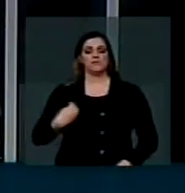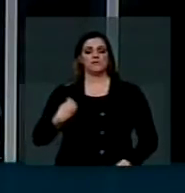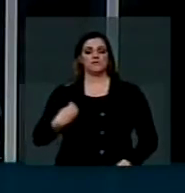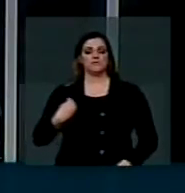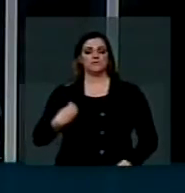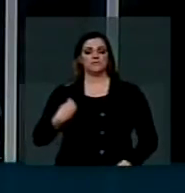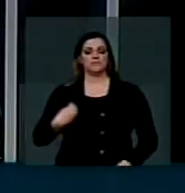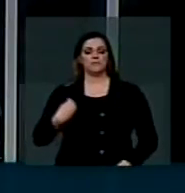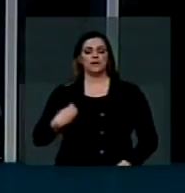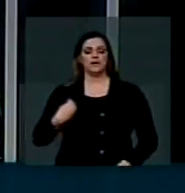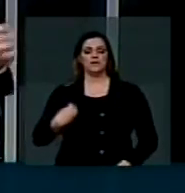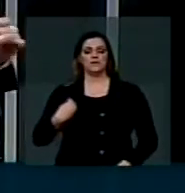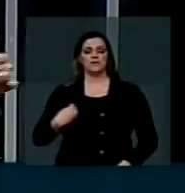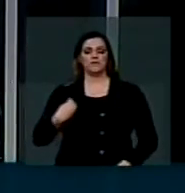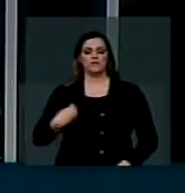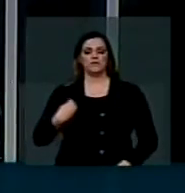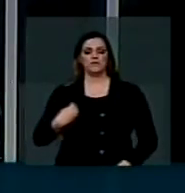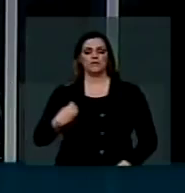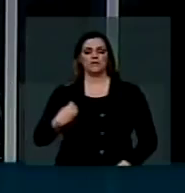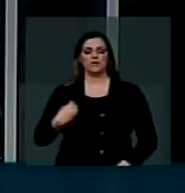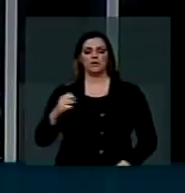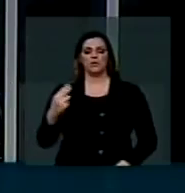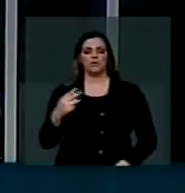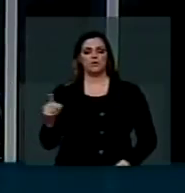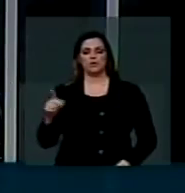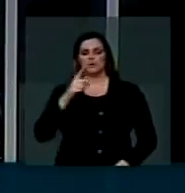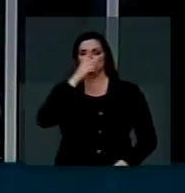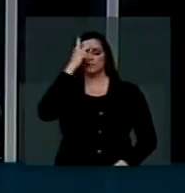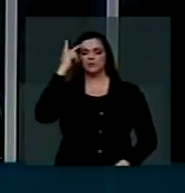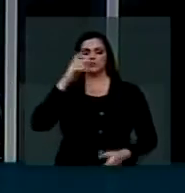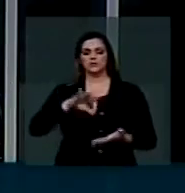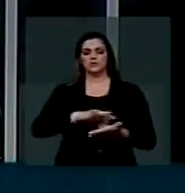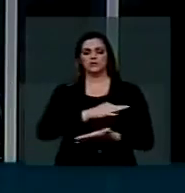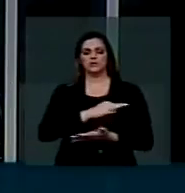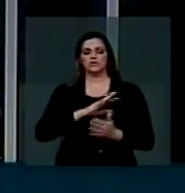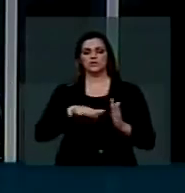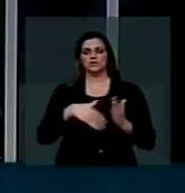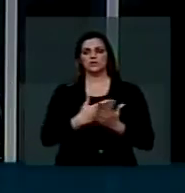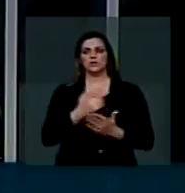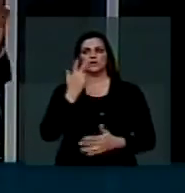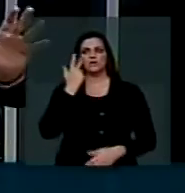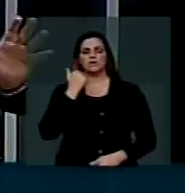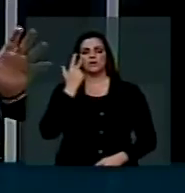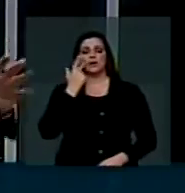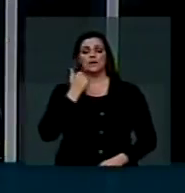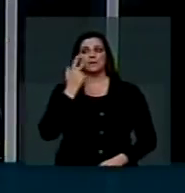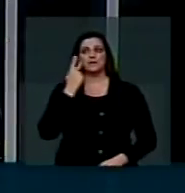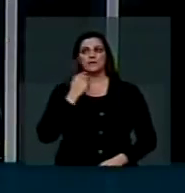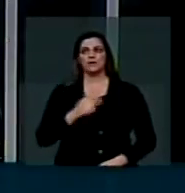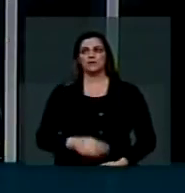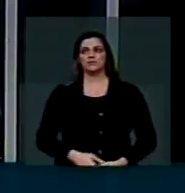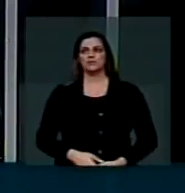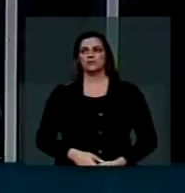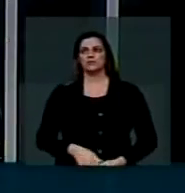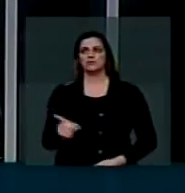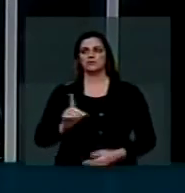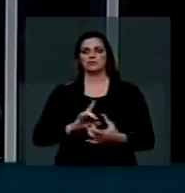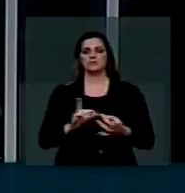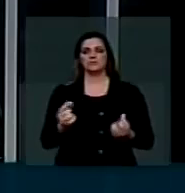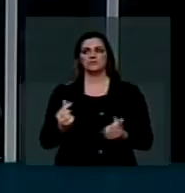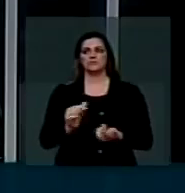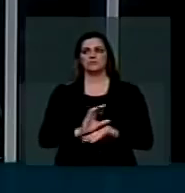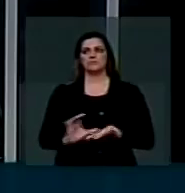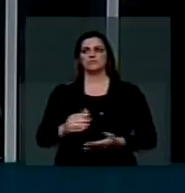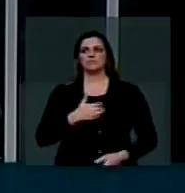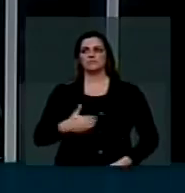obrigatoriedade ou não, do aluno ser matriculado na chamada escola regular, não permitindo financiamento público das